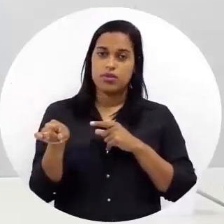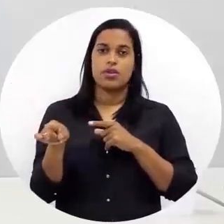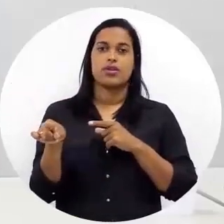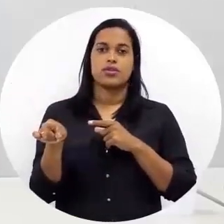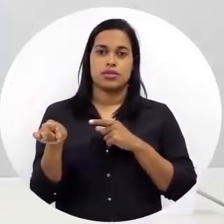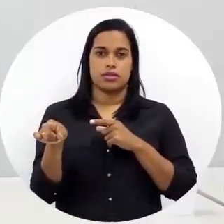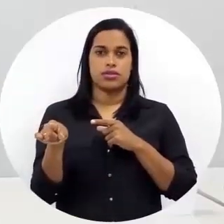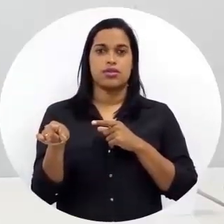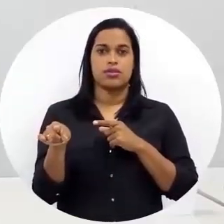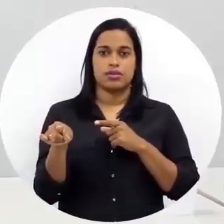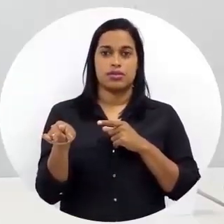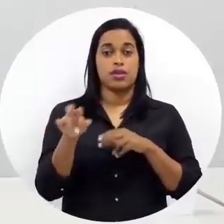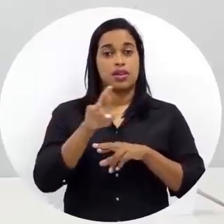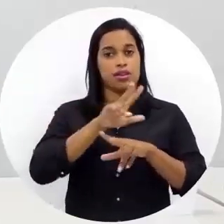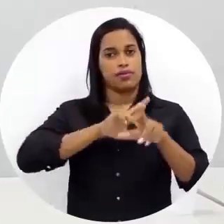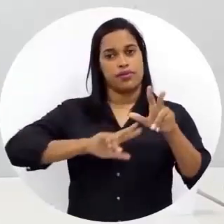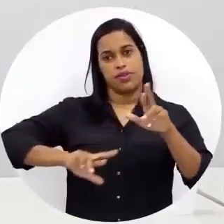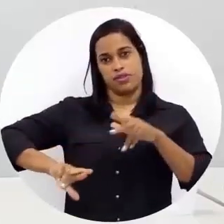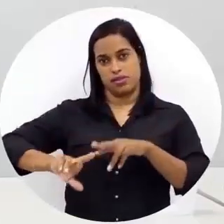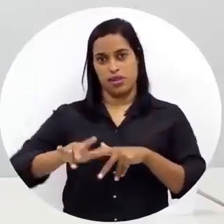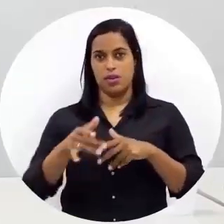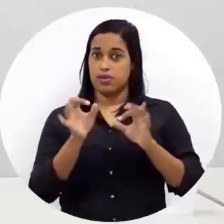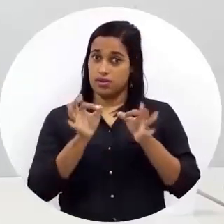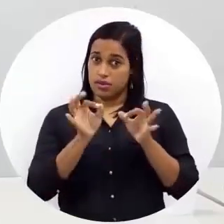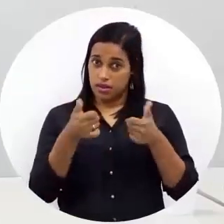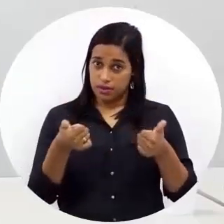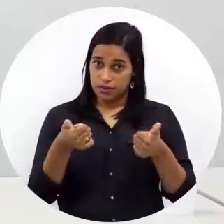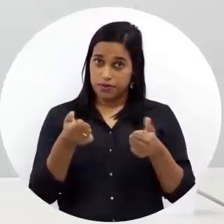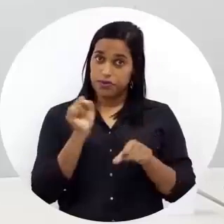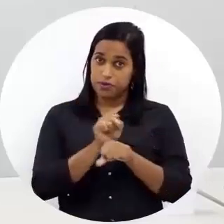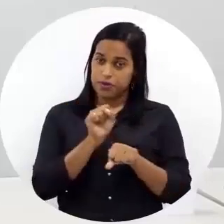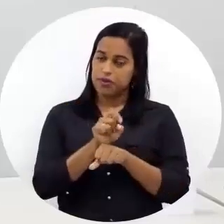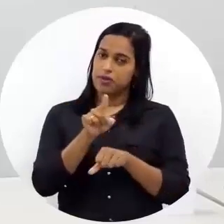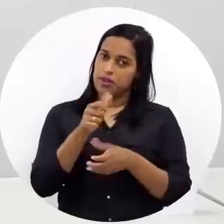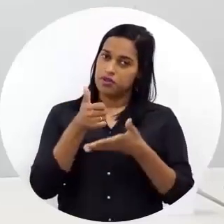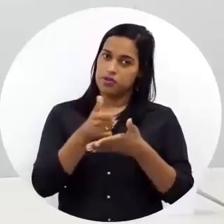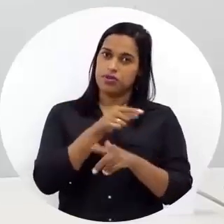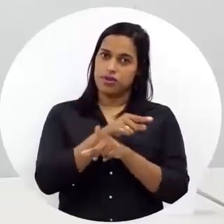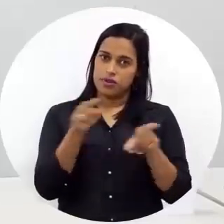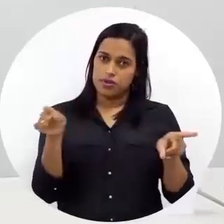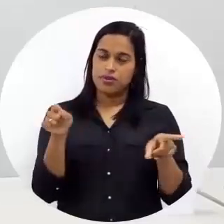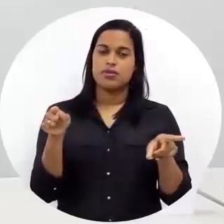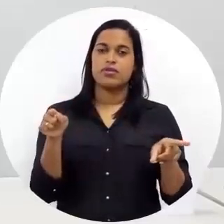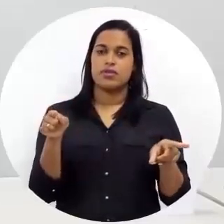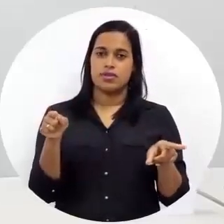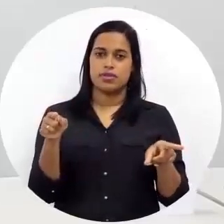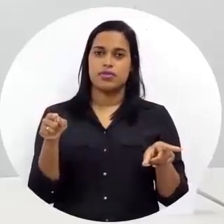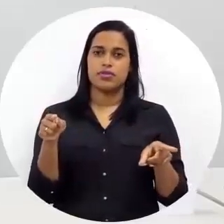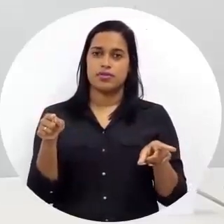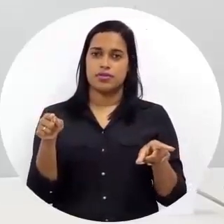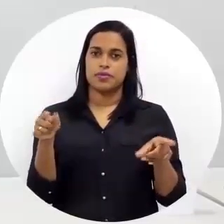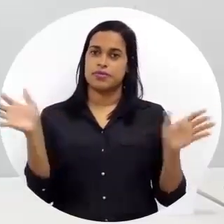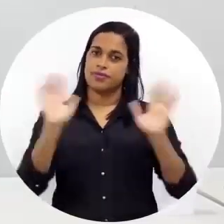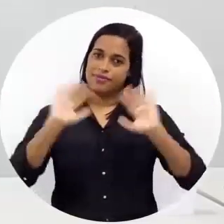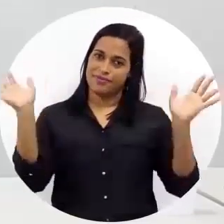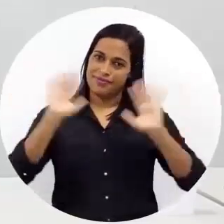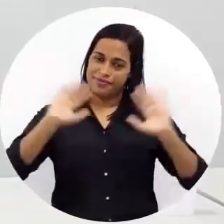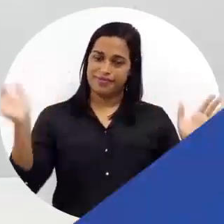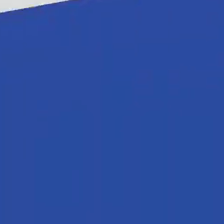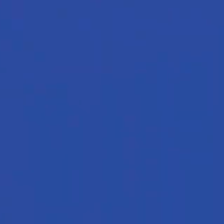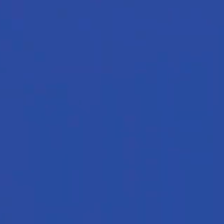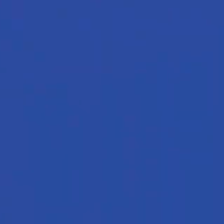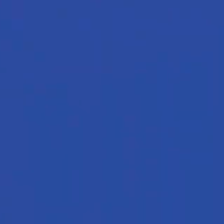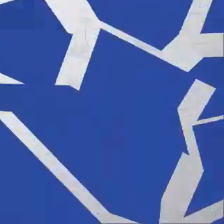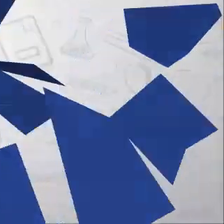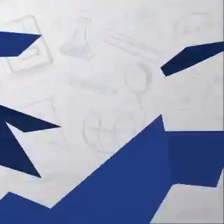diferencial, tá certo? Espero ter ajudado vocês e tchau!